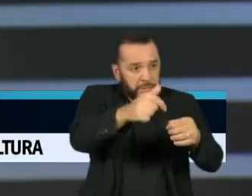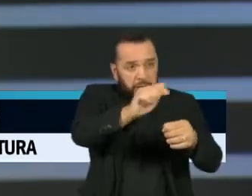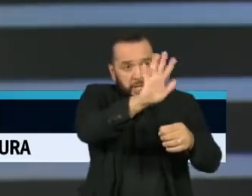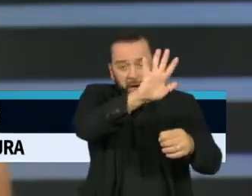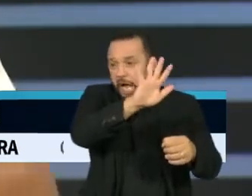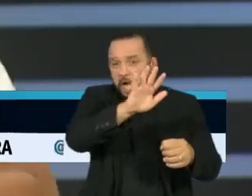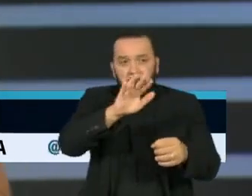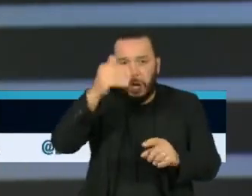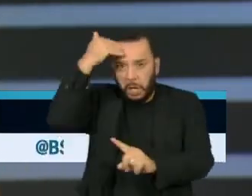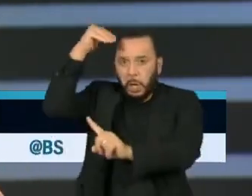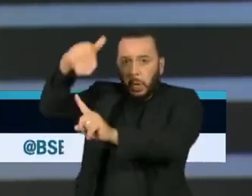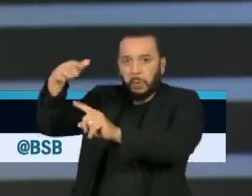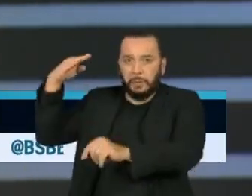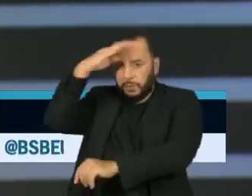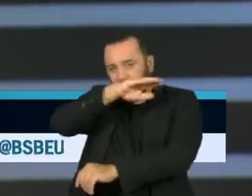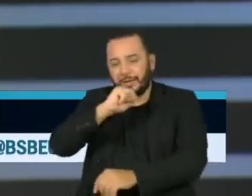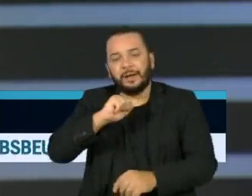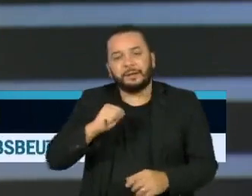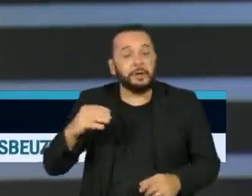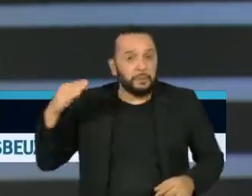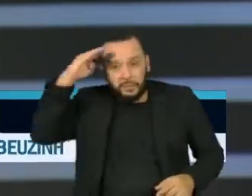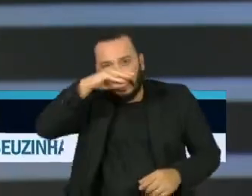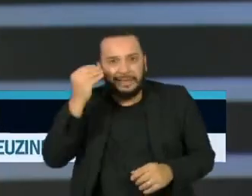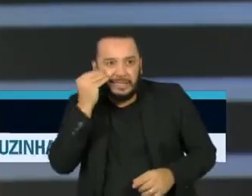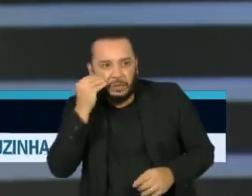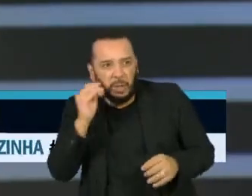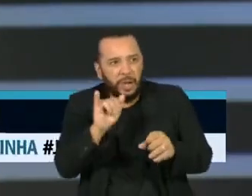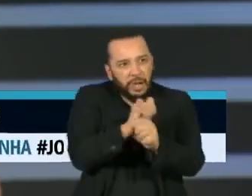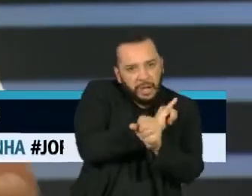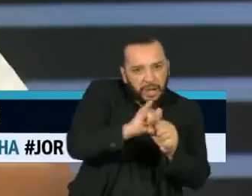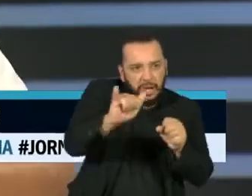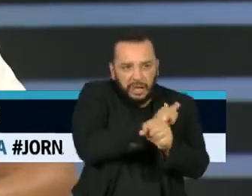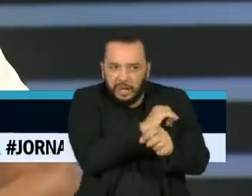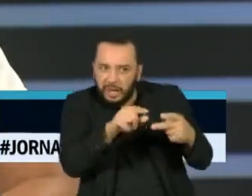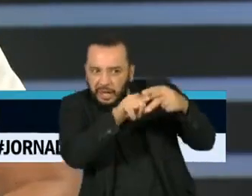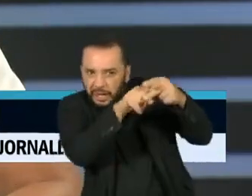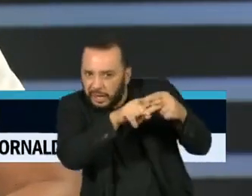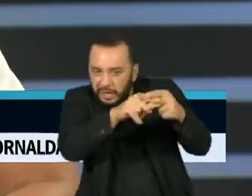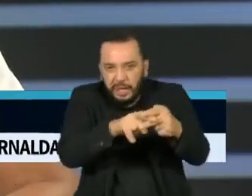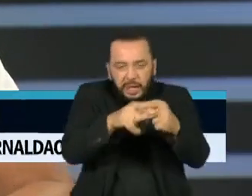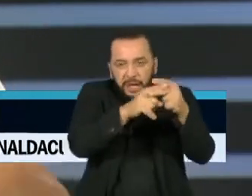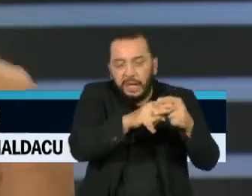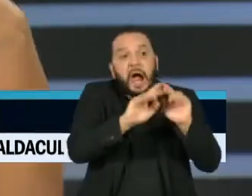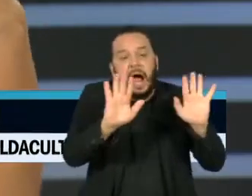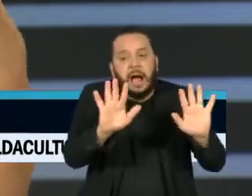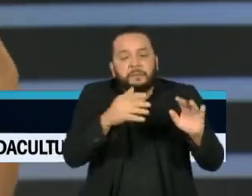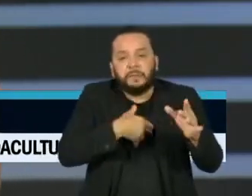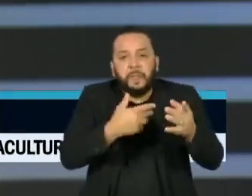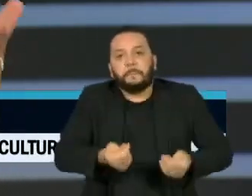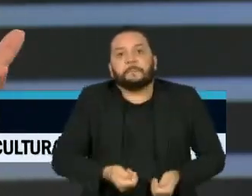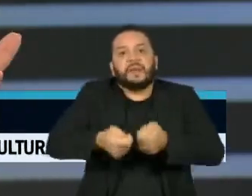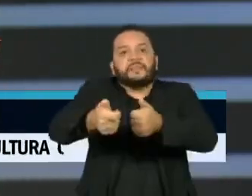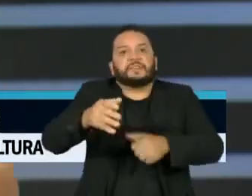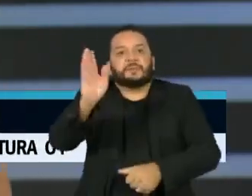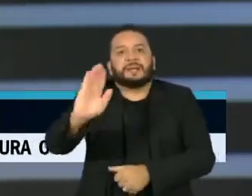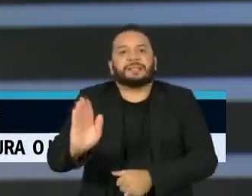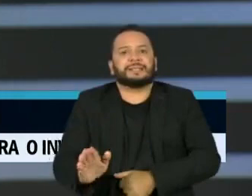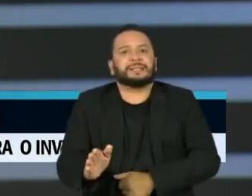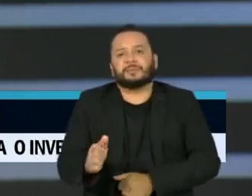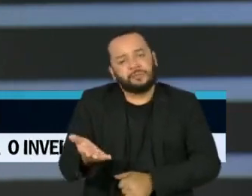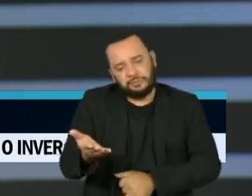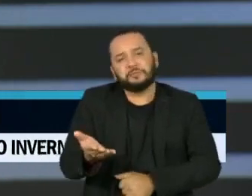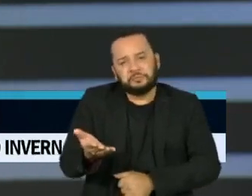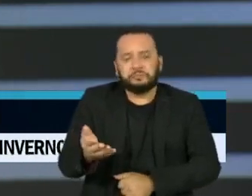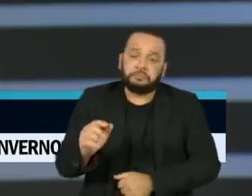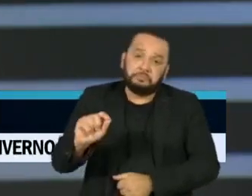problemas que ele tinha, forçando a mão no orçamento, concedendo um auxílio Brasil de um valor relativamente